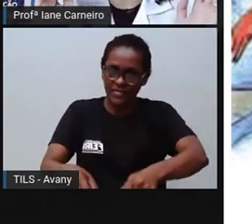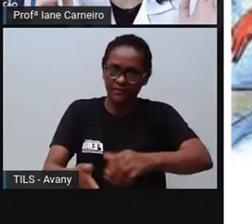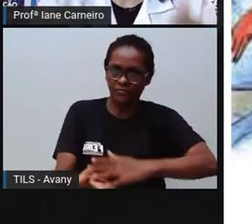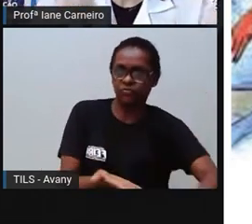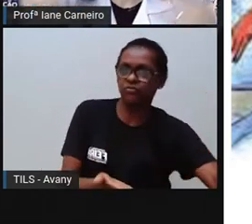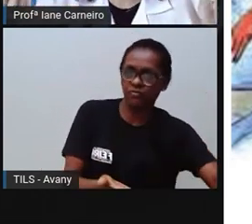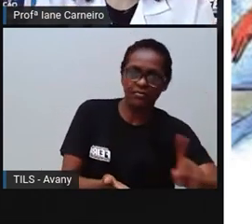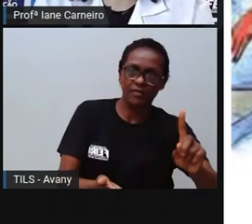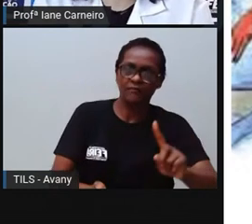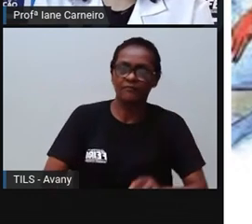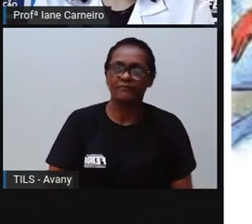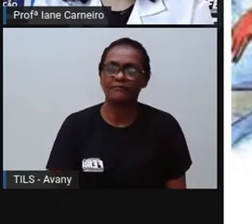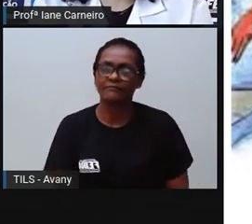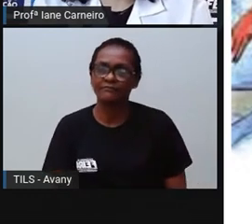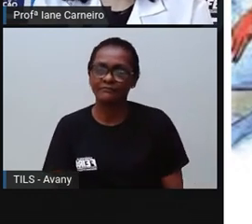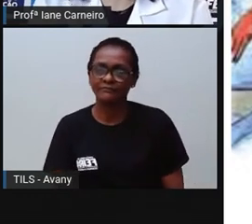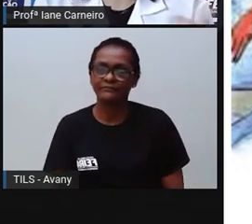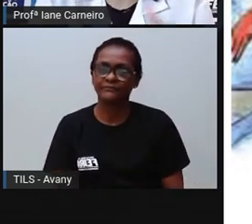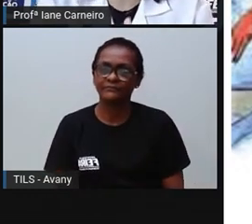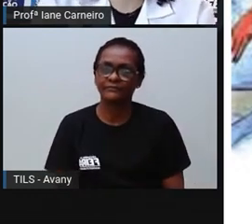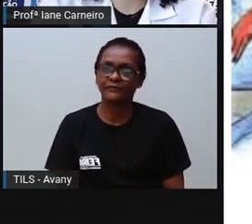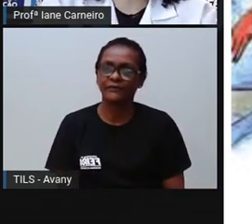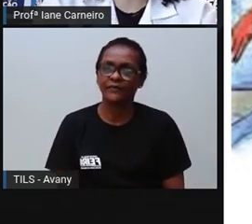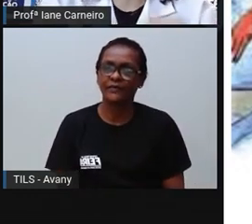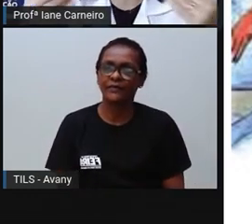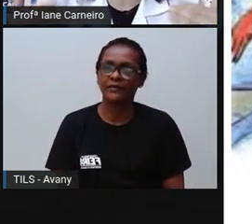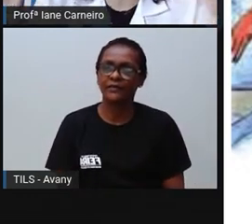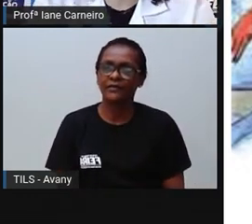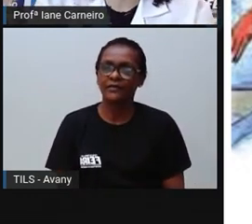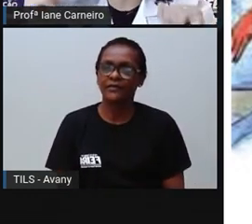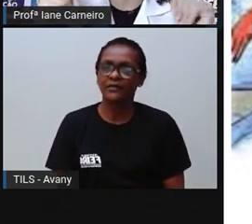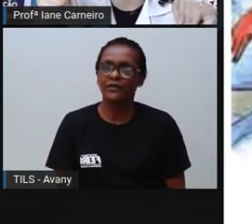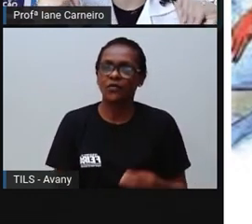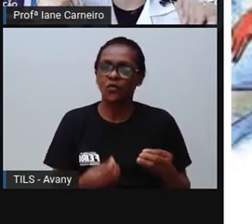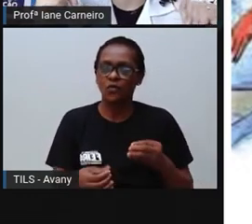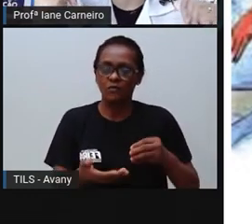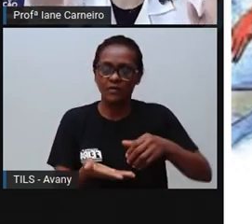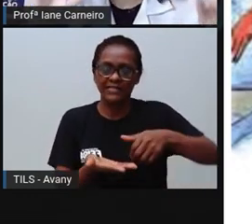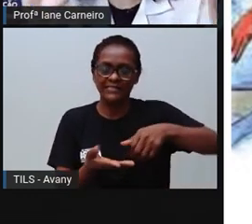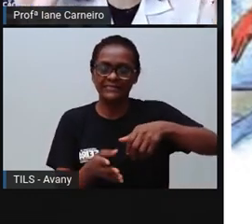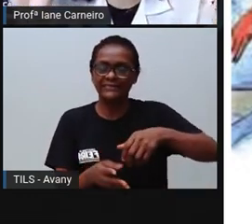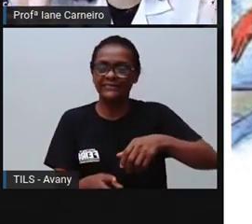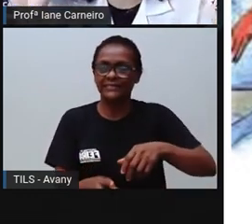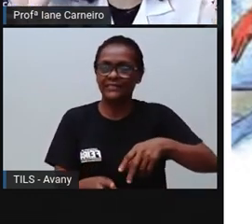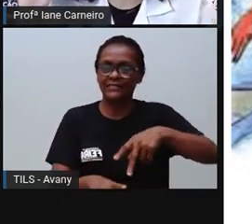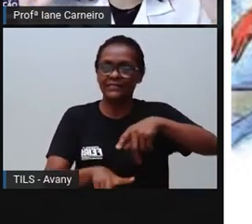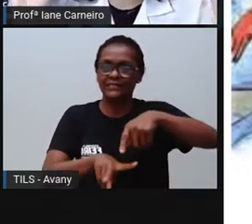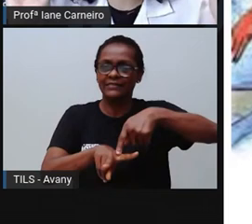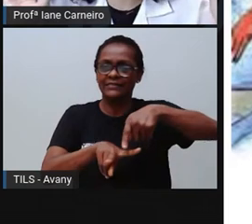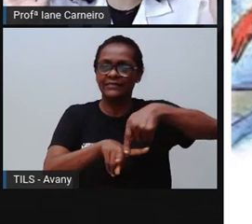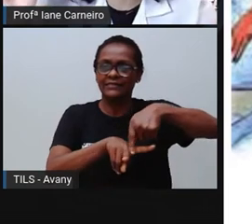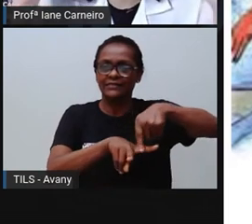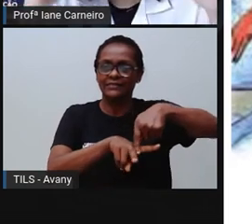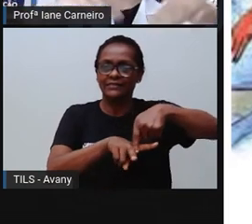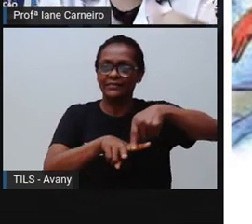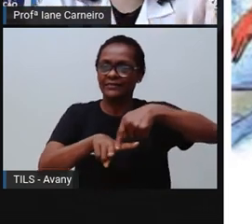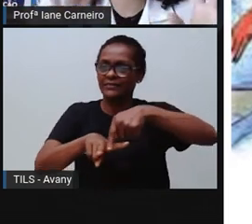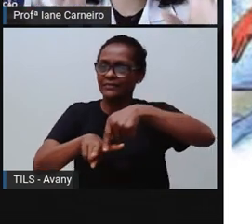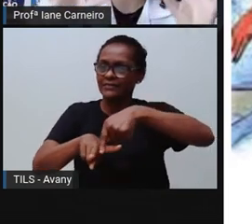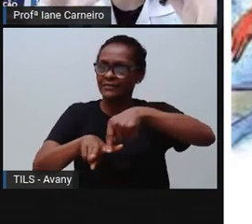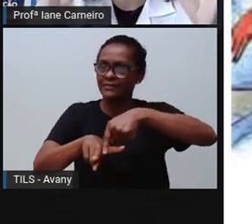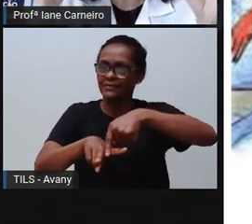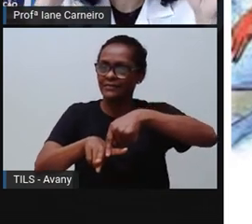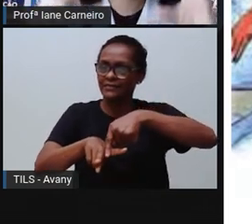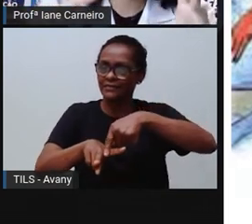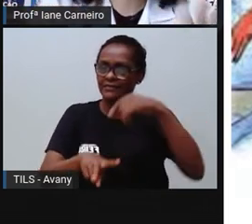escorrega. Se você não tiver tapete, qual é a alternativa? Usar sandália, né? A Pró mesmo, eu só tomo banho e dou